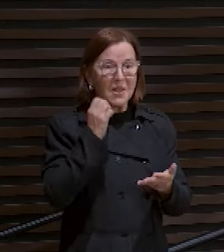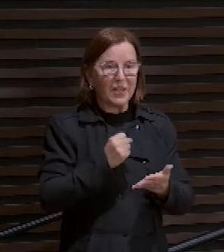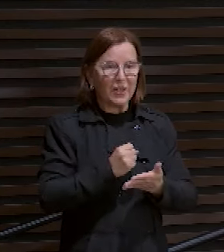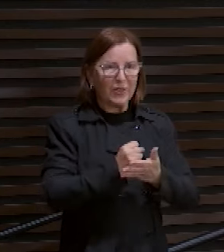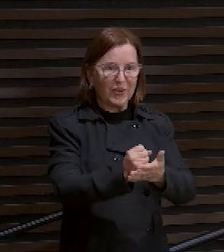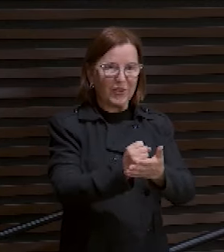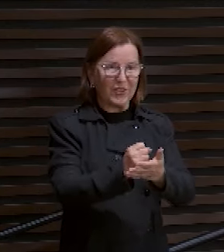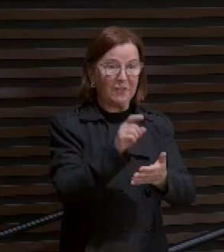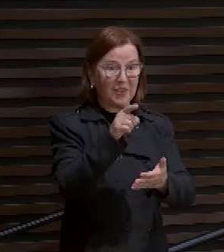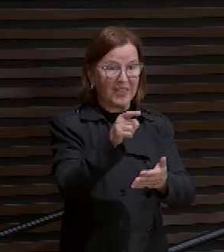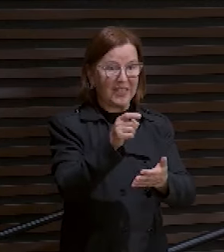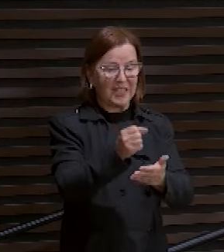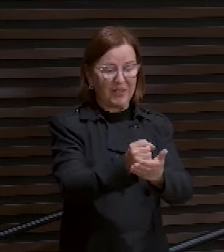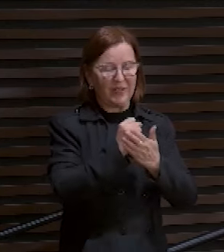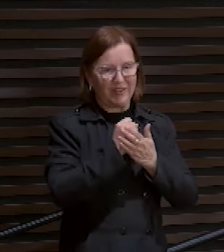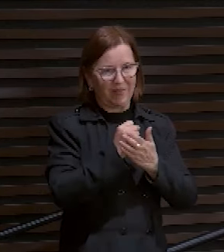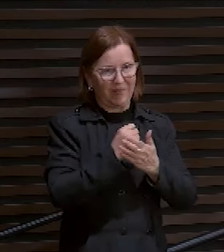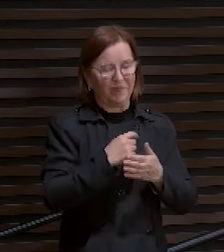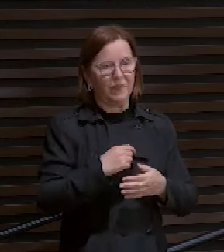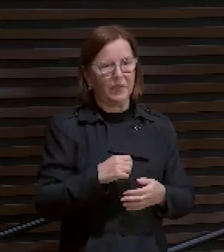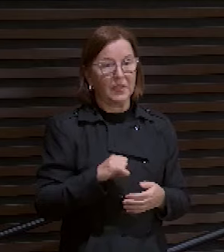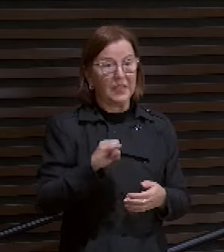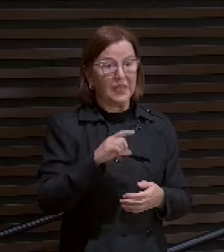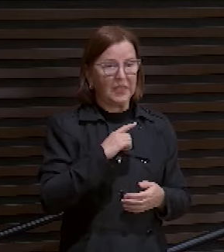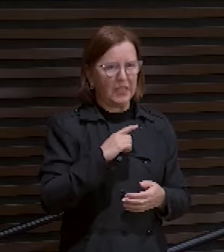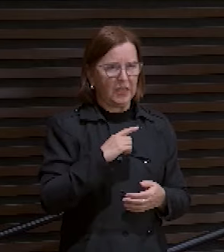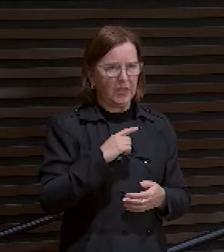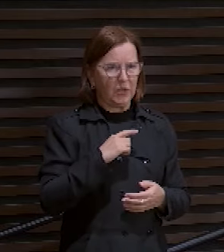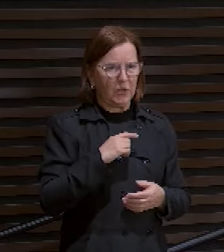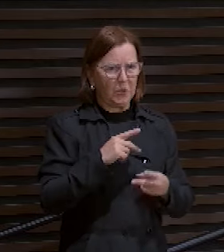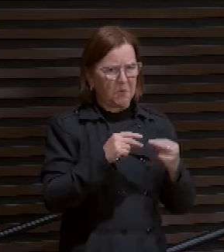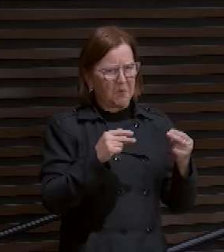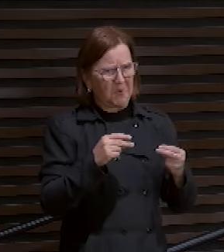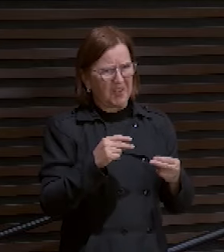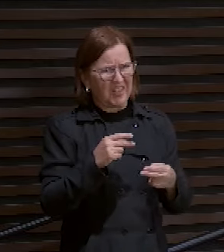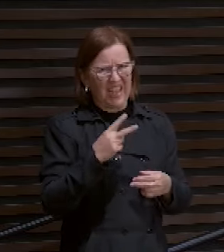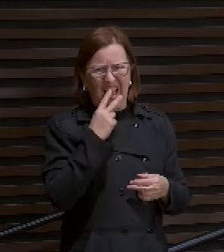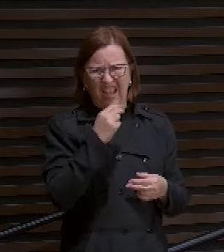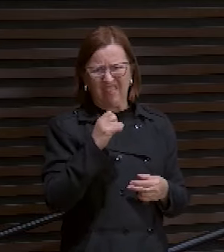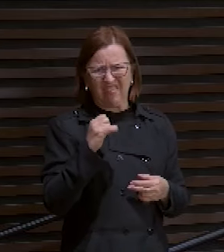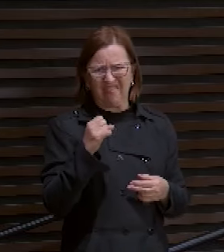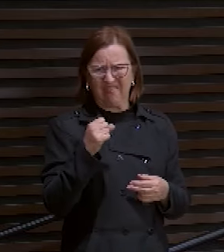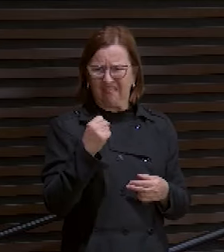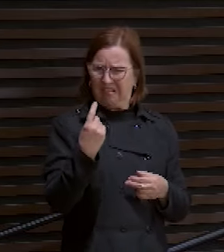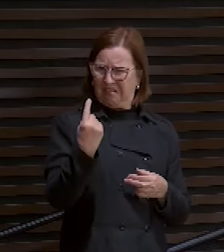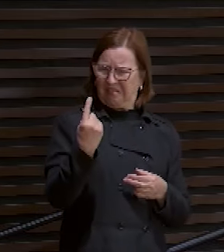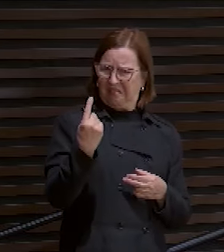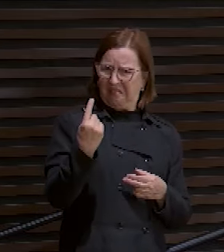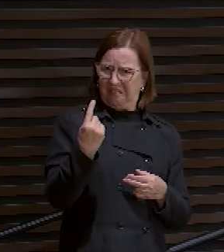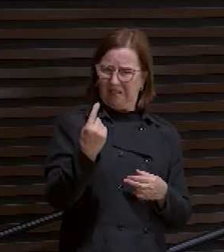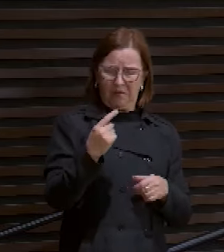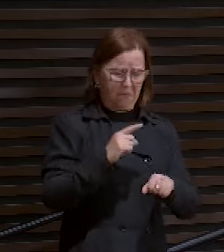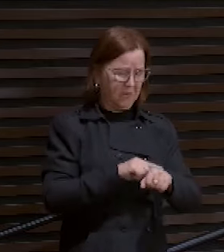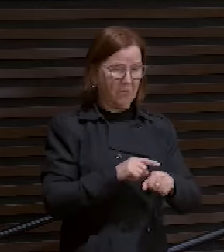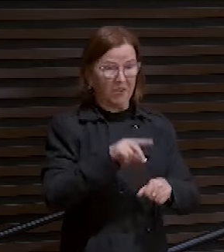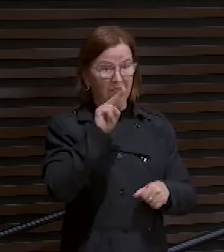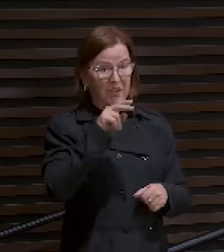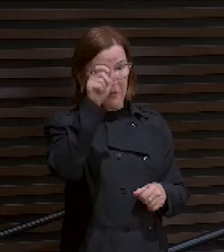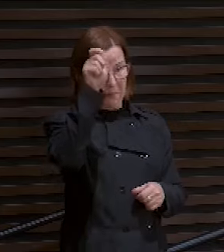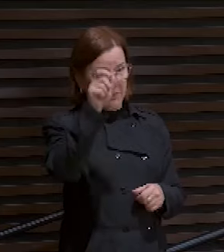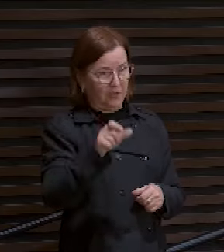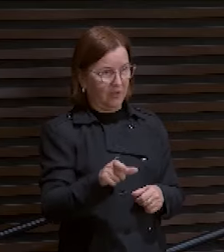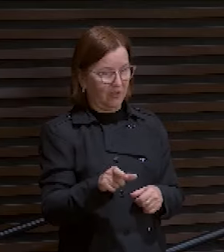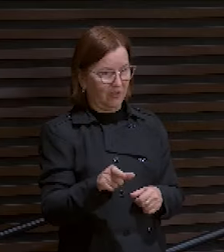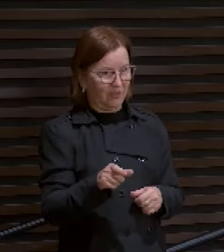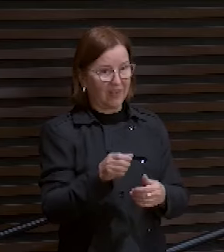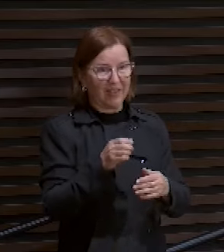Se tem uma coisa que eu acho mais esquisita, para não dizer estúpida, esquisita, é quando eu vejo uma pessoa que você